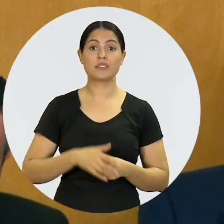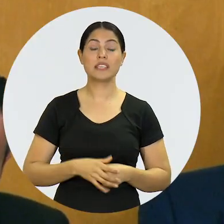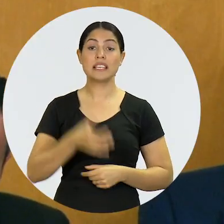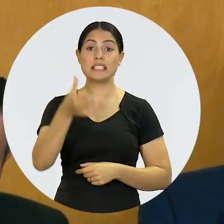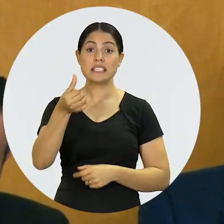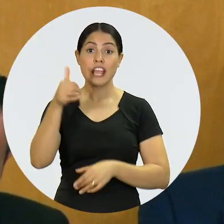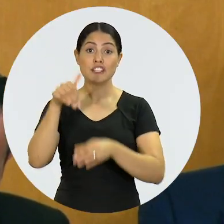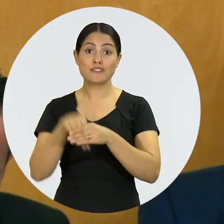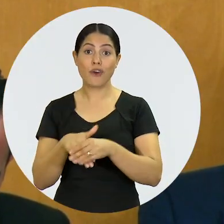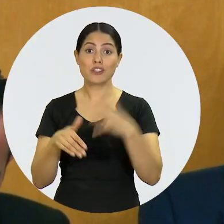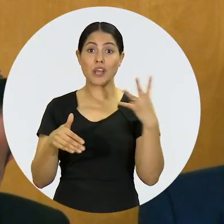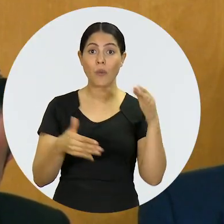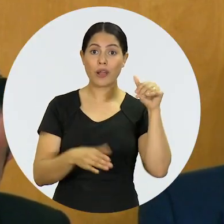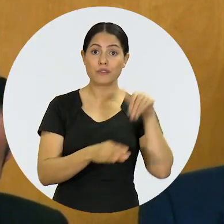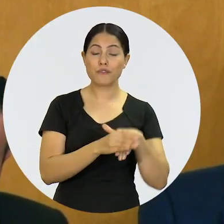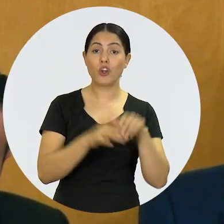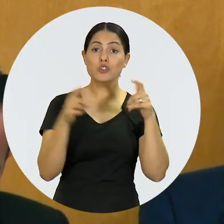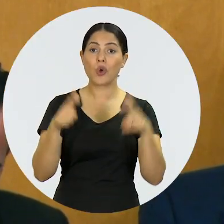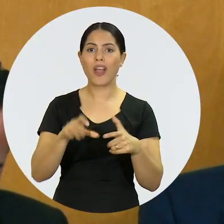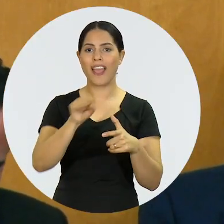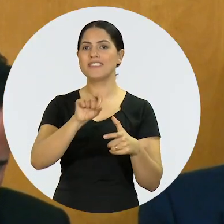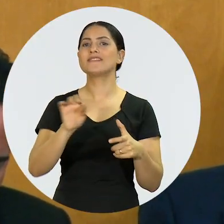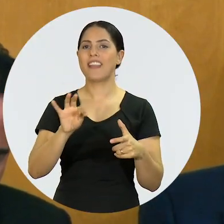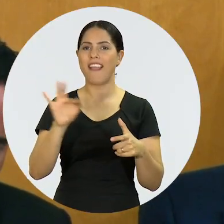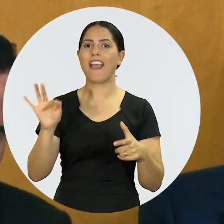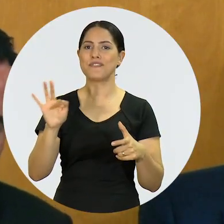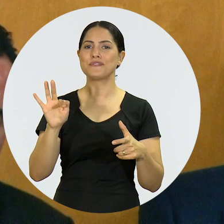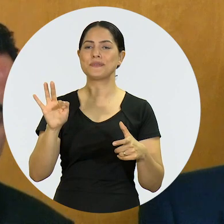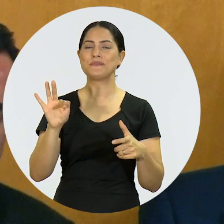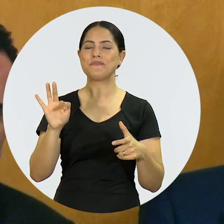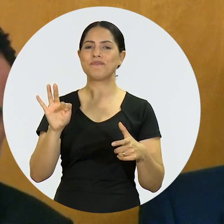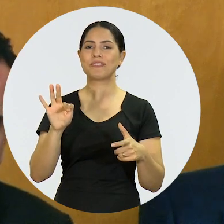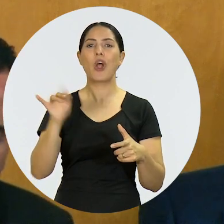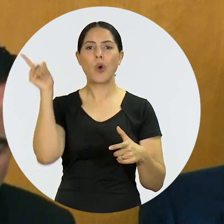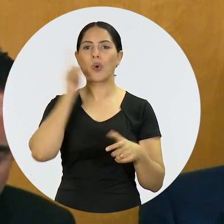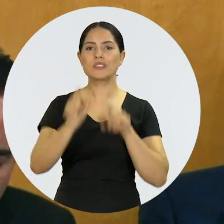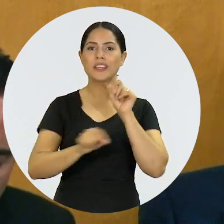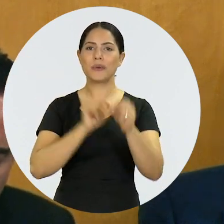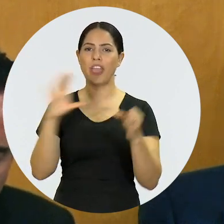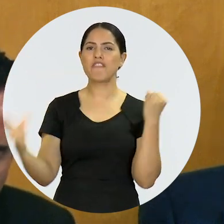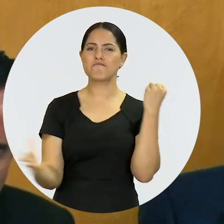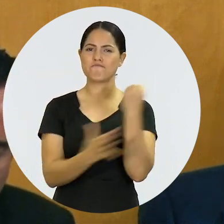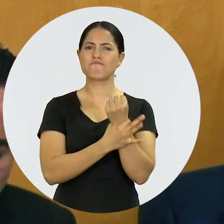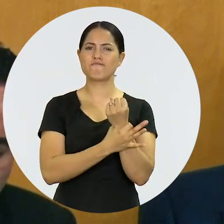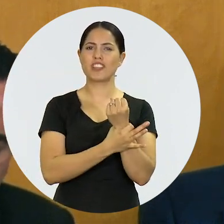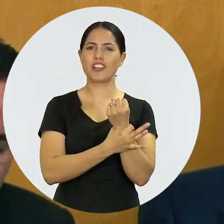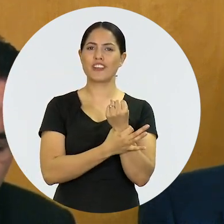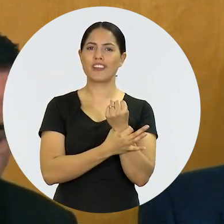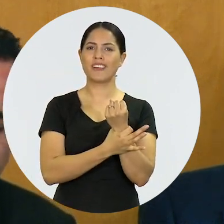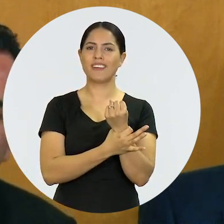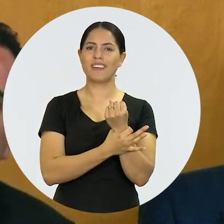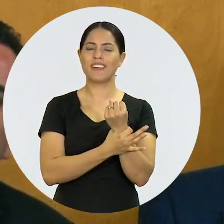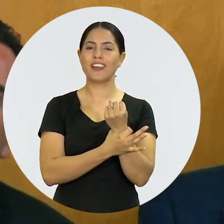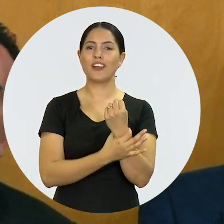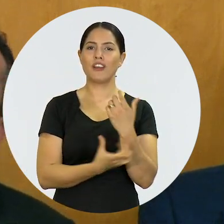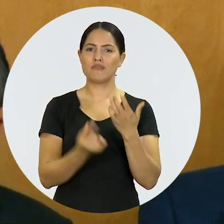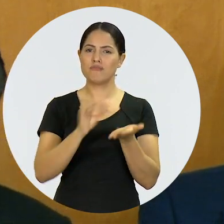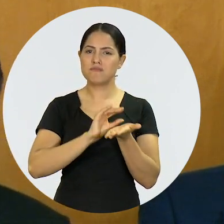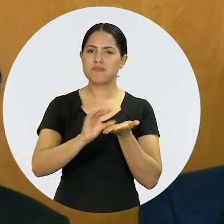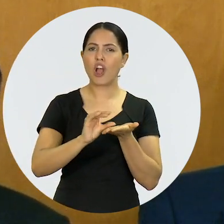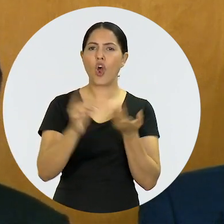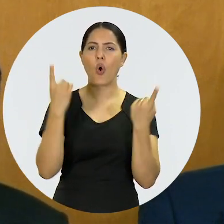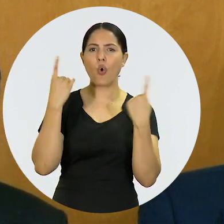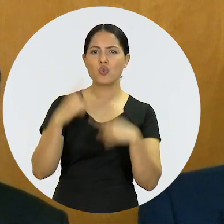conseguiu, por seis votos a quatro, no Supremo Tribunal Federal, a garantia de que a correção dos créditos